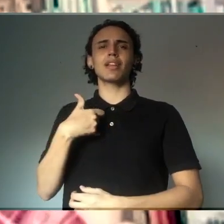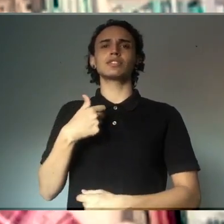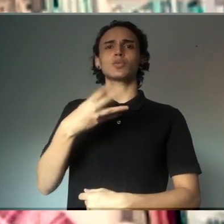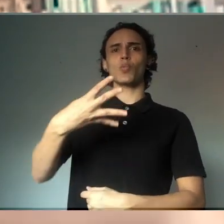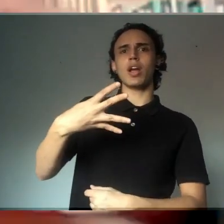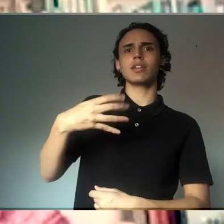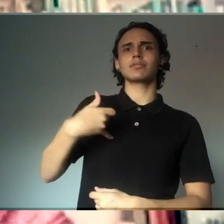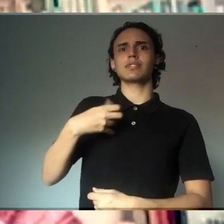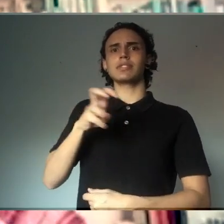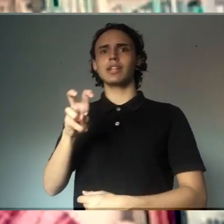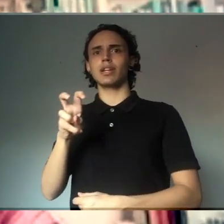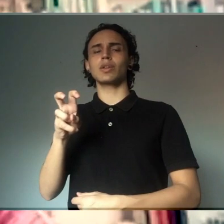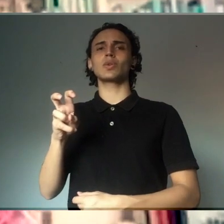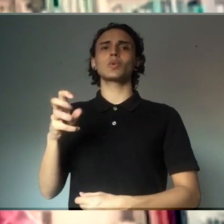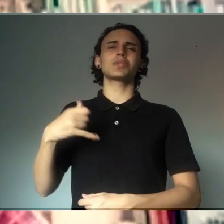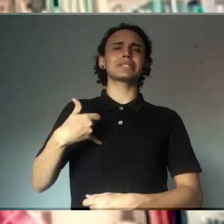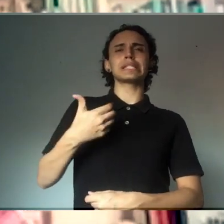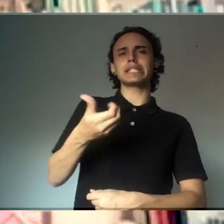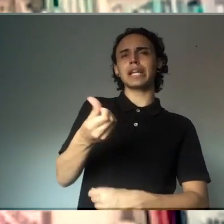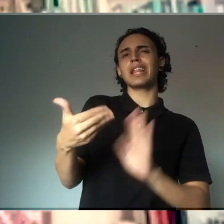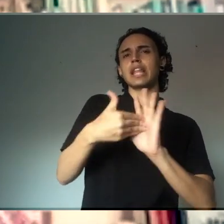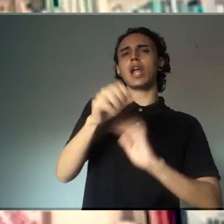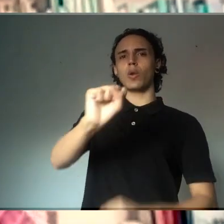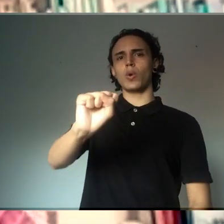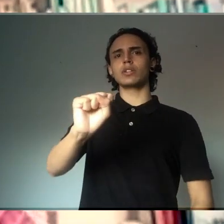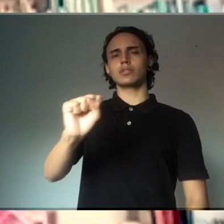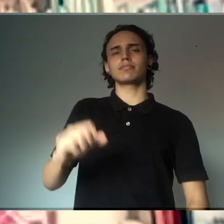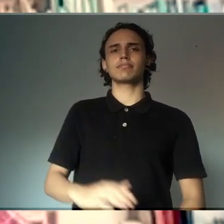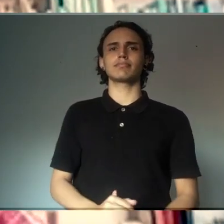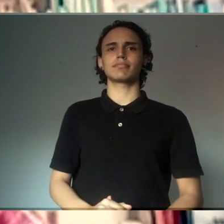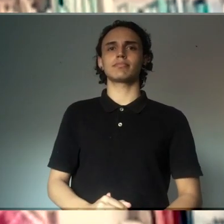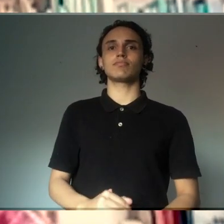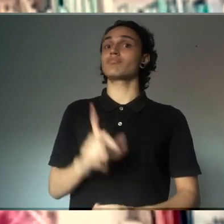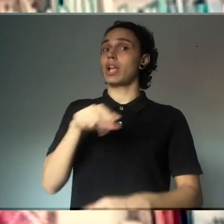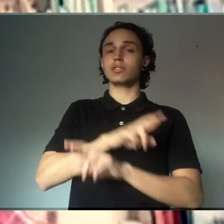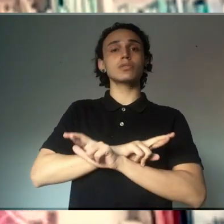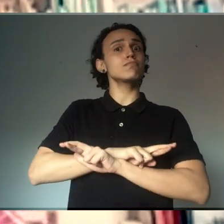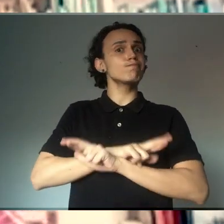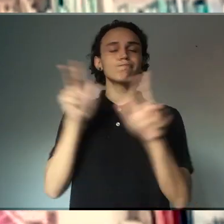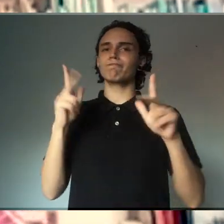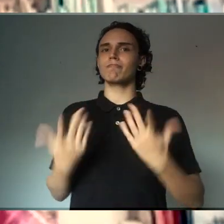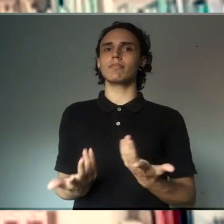5, 6 anos, até 8 anos. É um processo diferente, porque o aprendizado, a